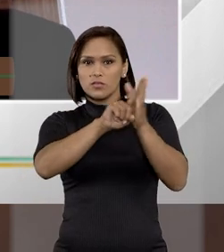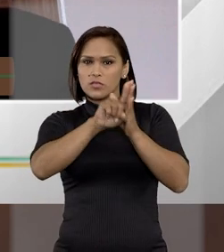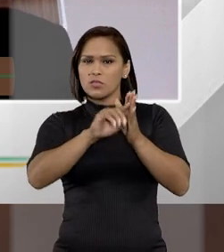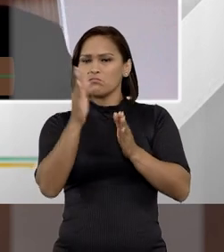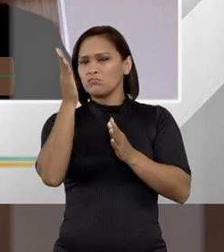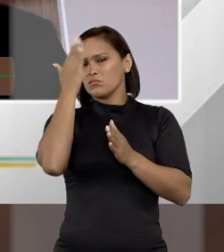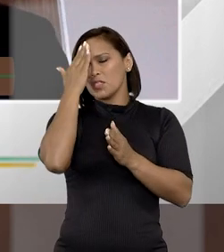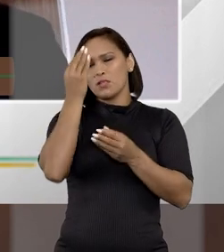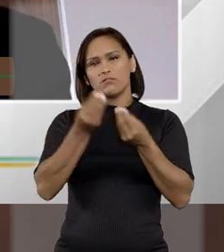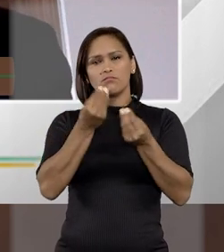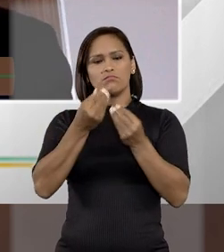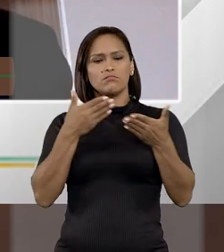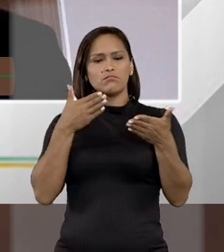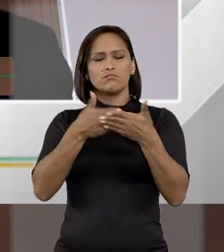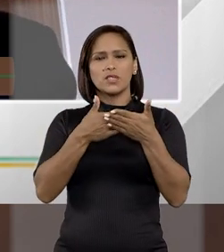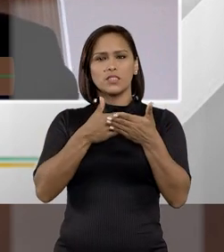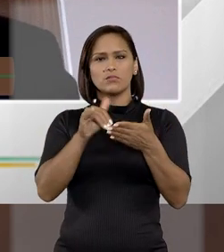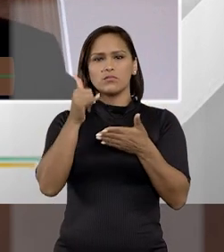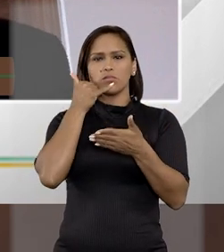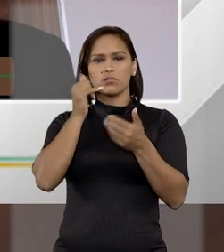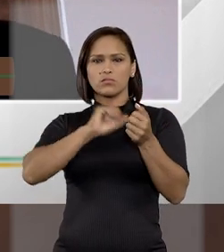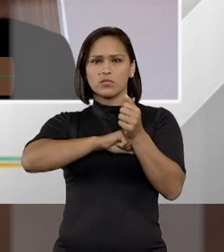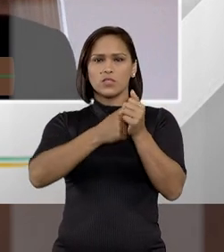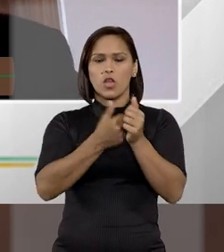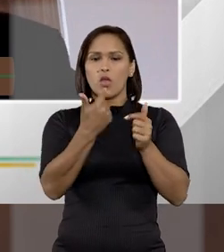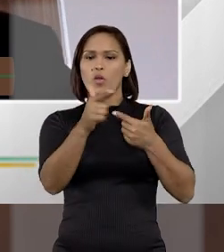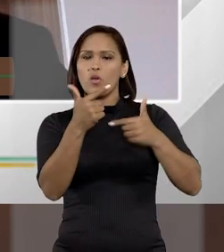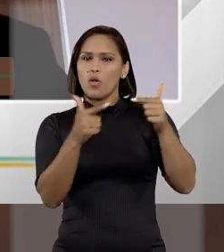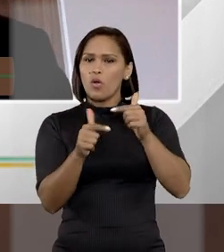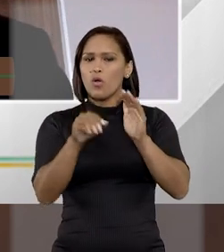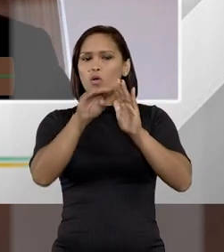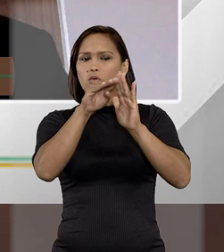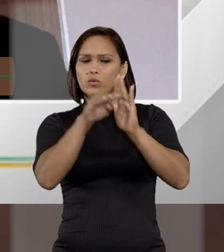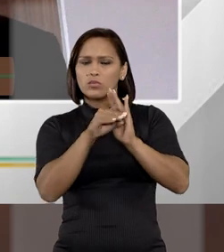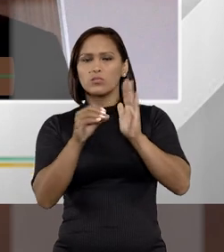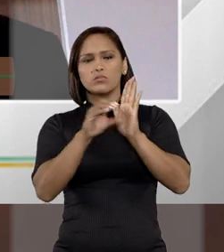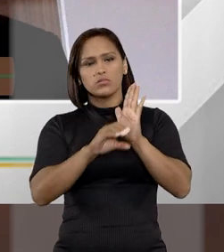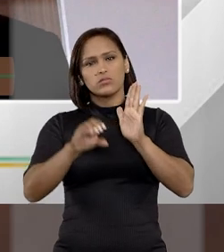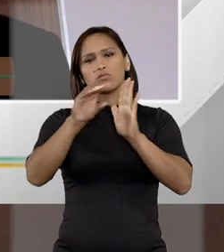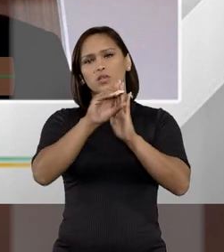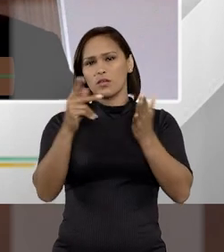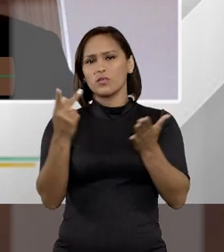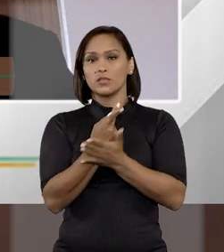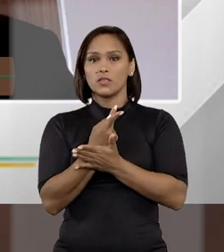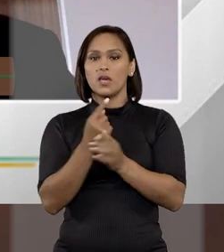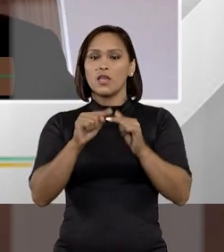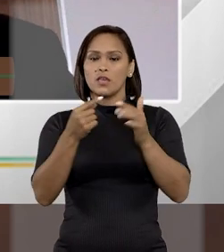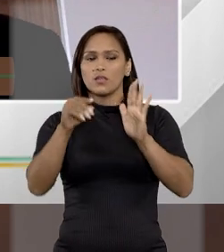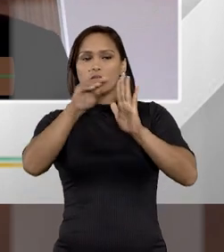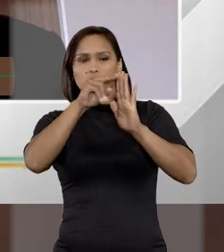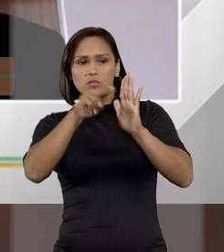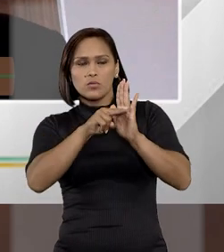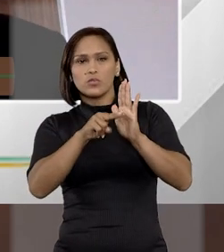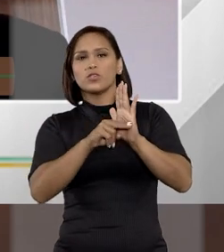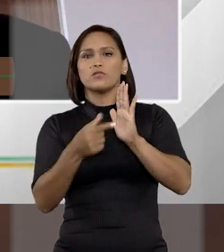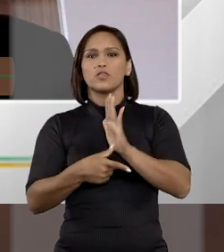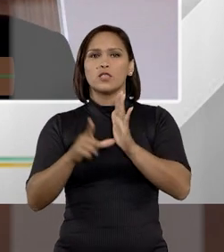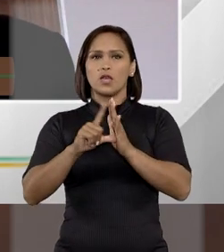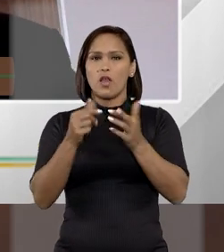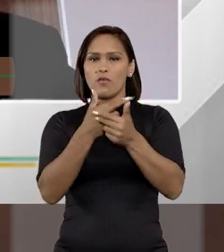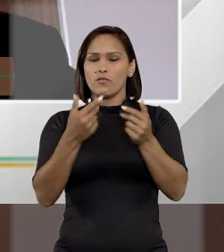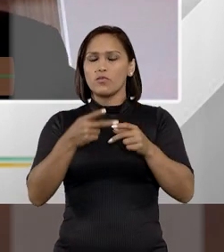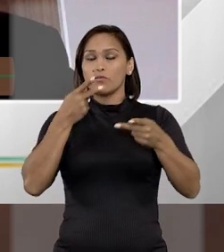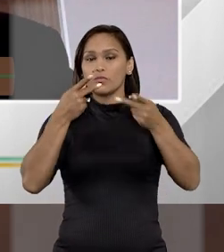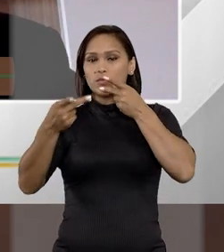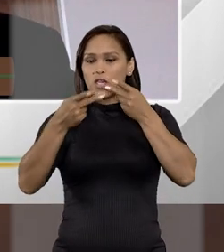de investigação, entendo que não é o caso de interceptação telefônica, que ainda existem outras diligências ordinárias a serem realizadas. Então, são dispositivos que sempre foram